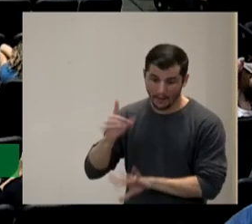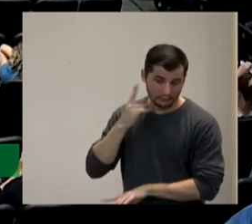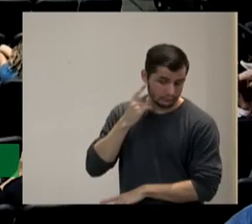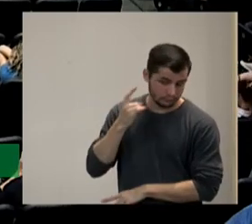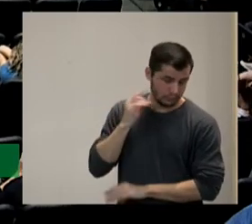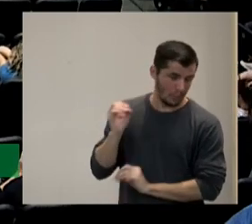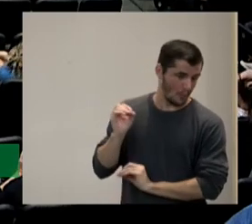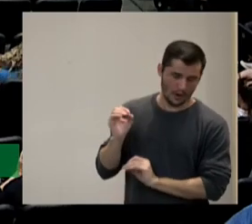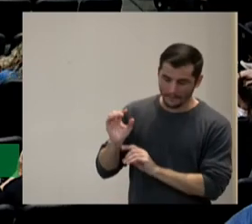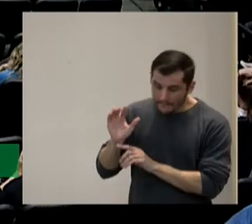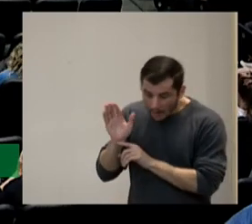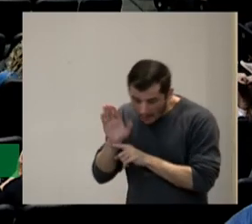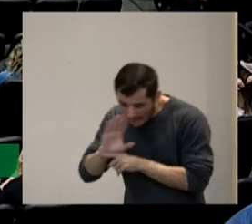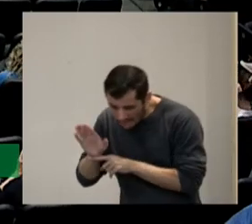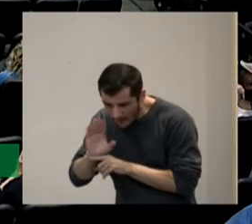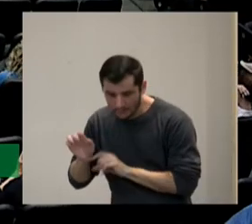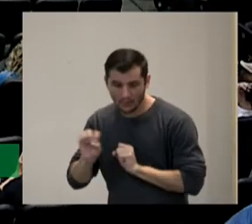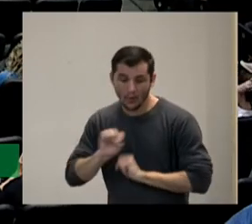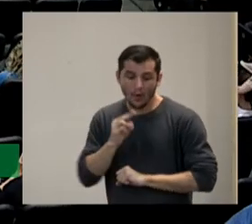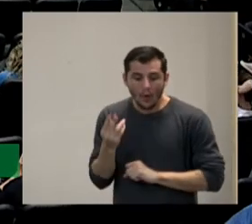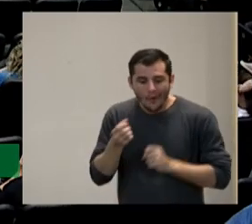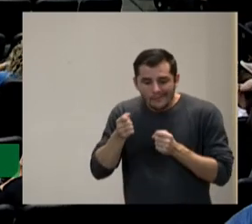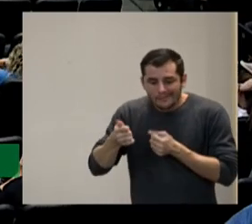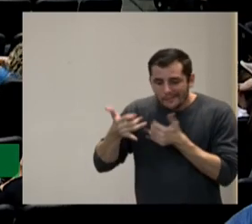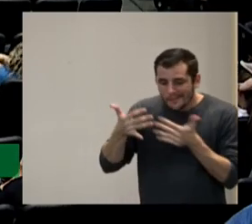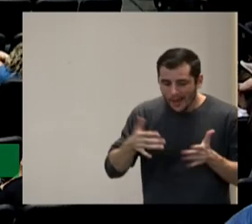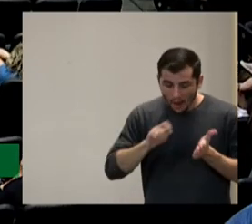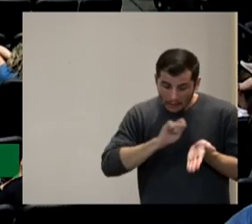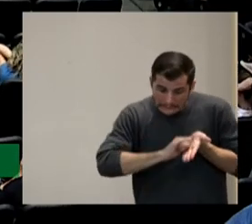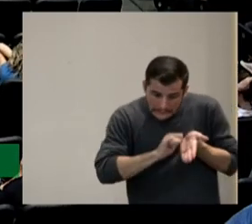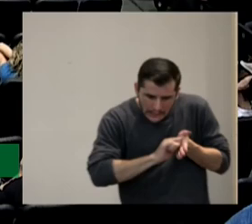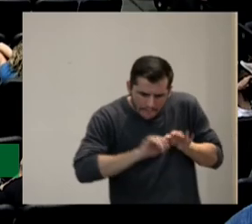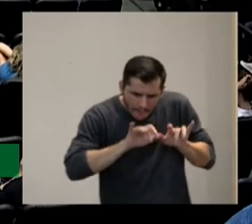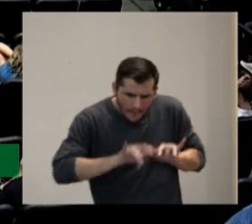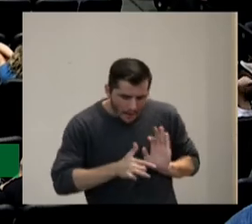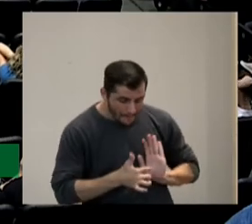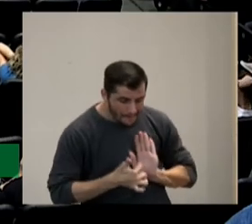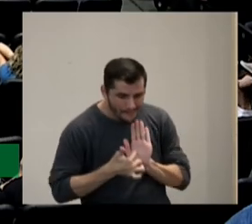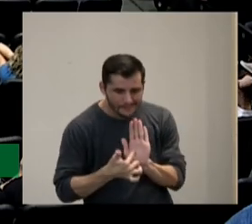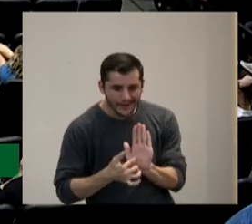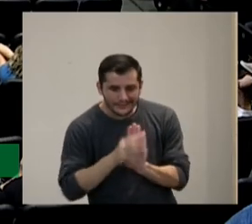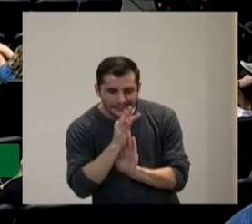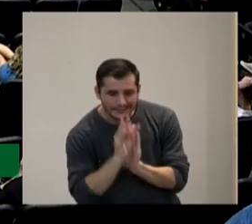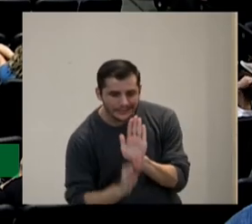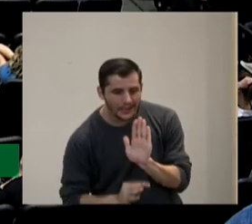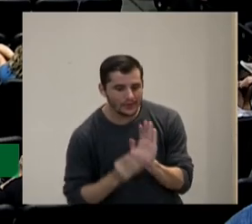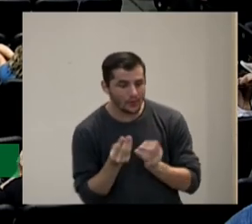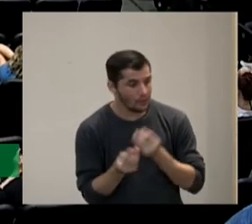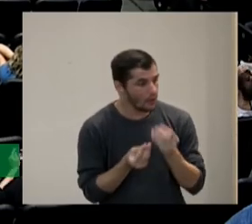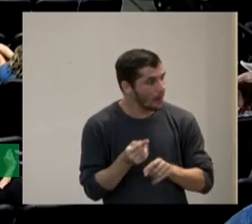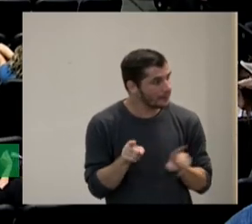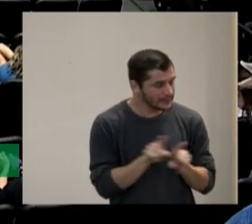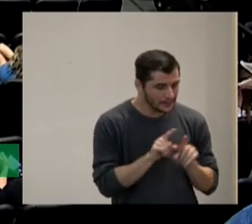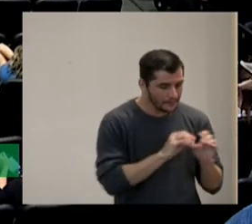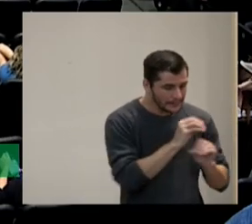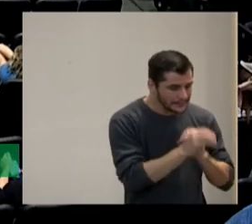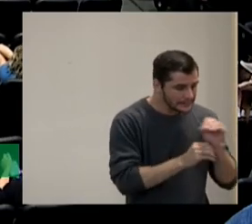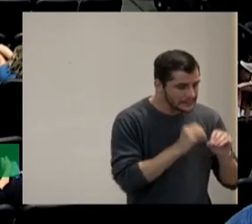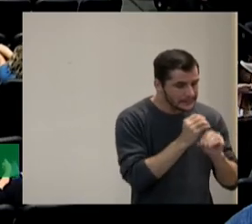ou uma explicação por escrito como a gente quiser debate em grupos sobre a divisão celular e suas fases